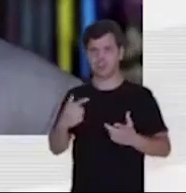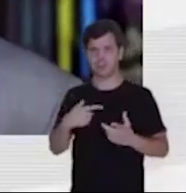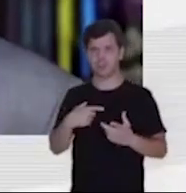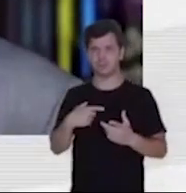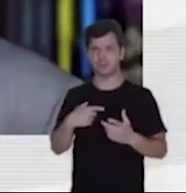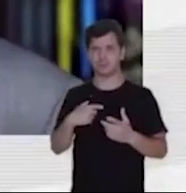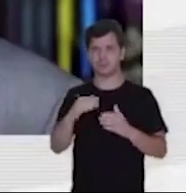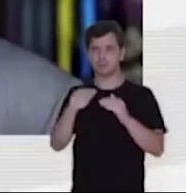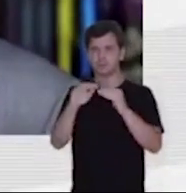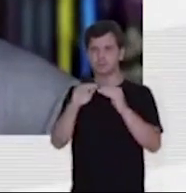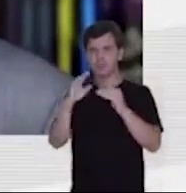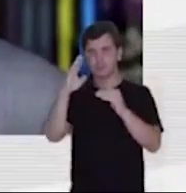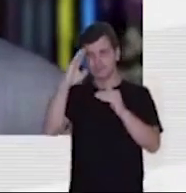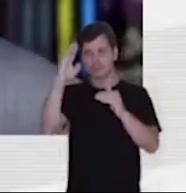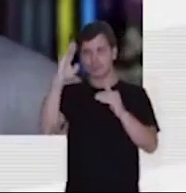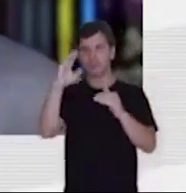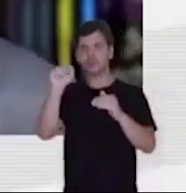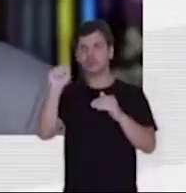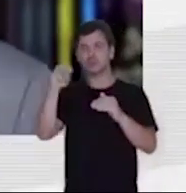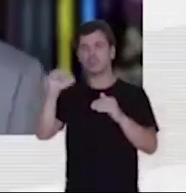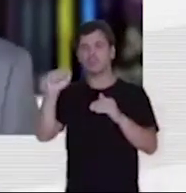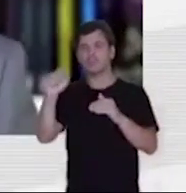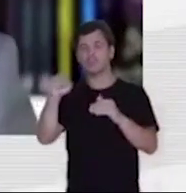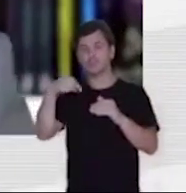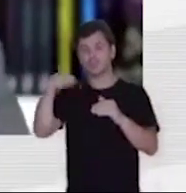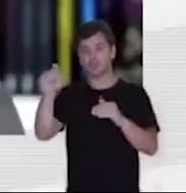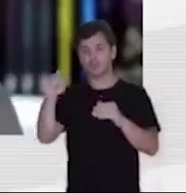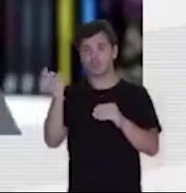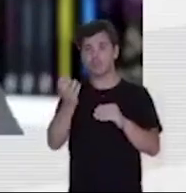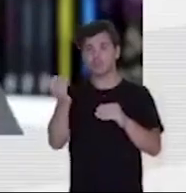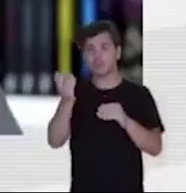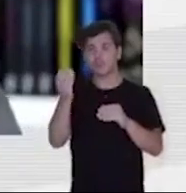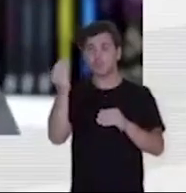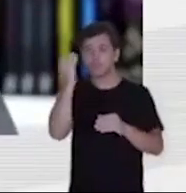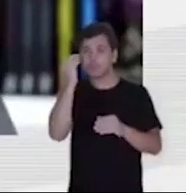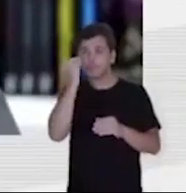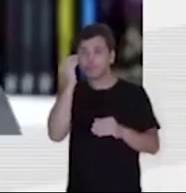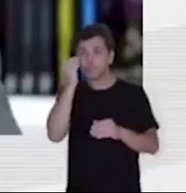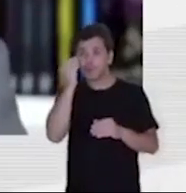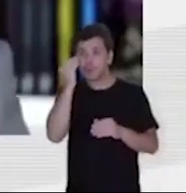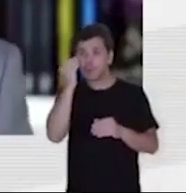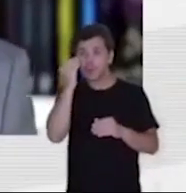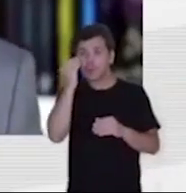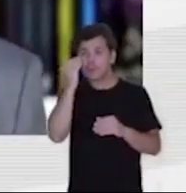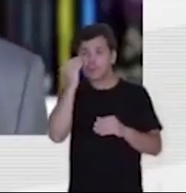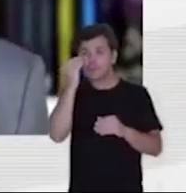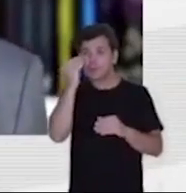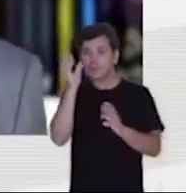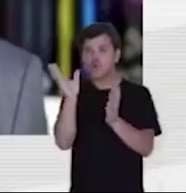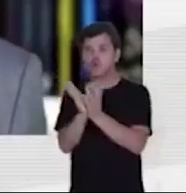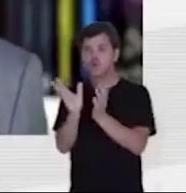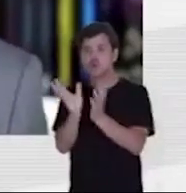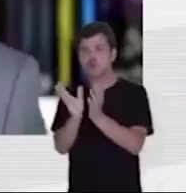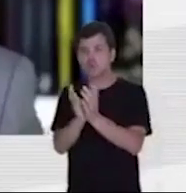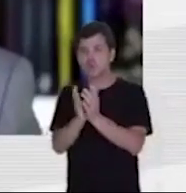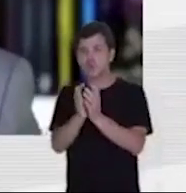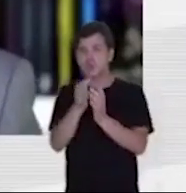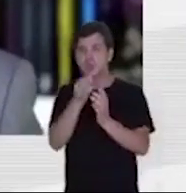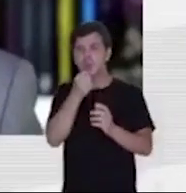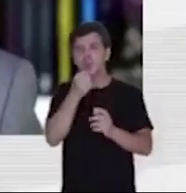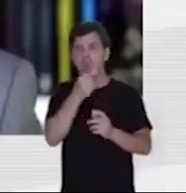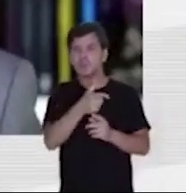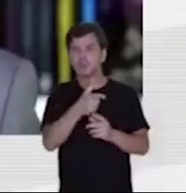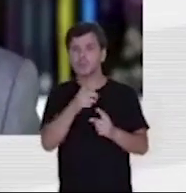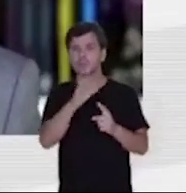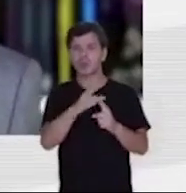soberania para nosso país. Eu fui para lá porque eu queria provar a quadrilha que foi montada para denunciar o PT.